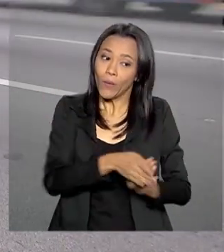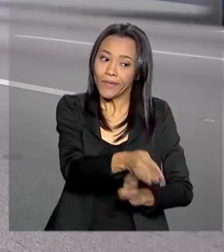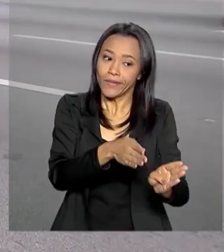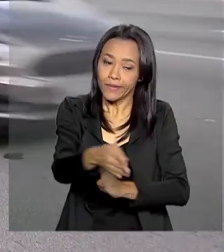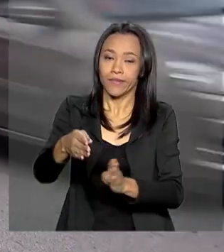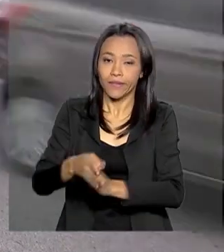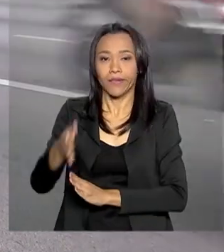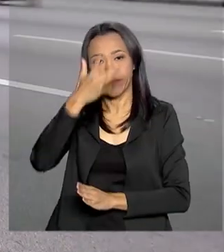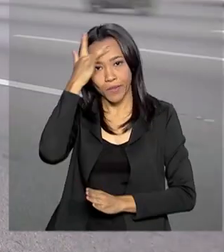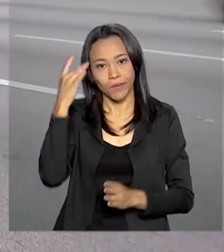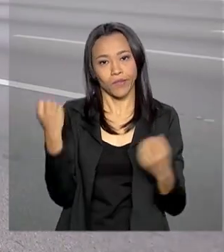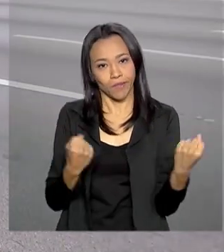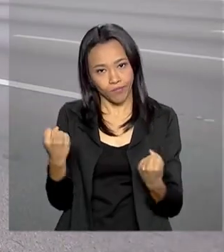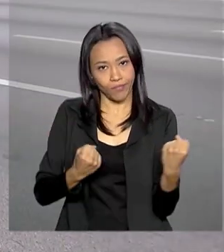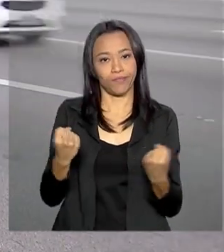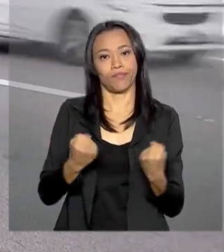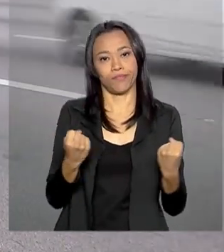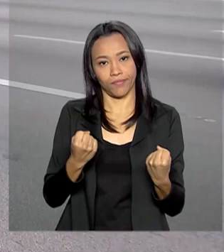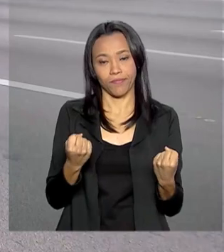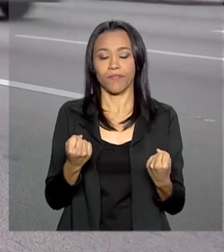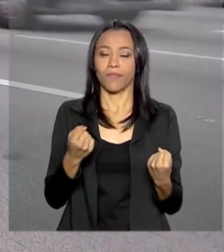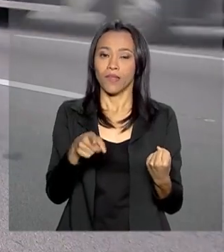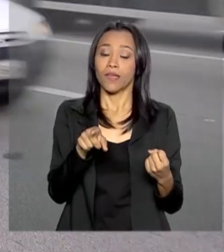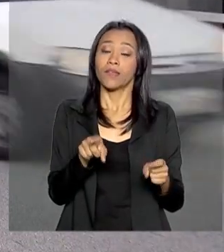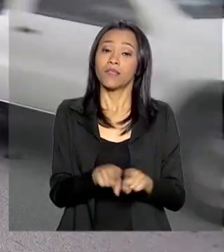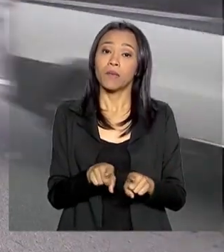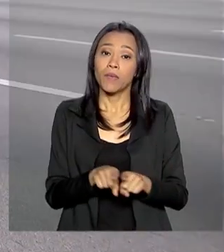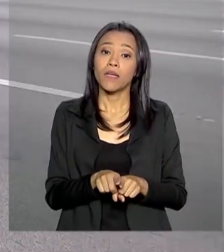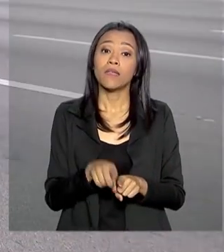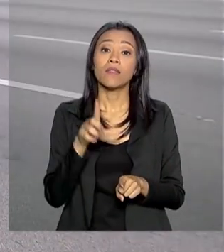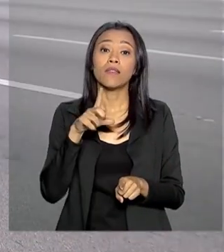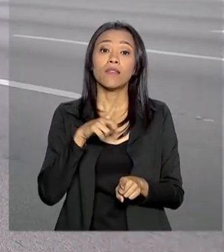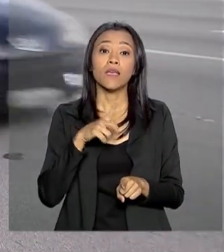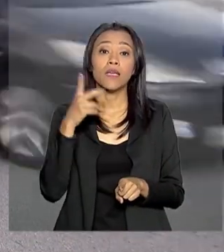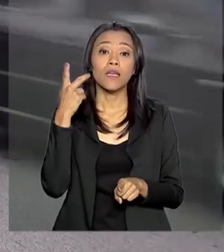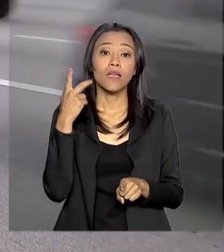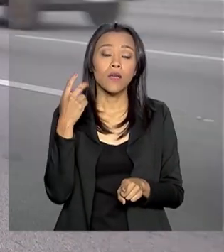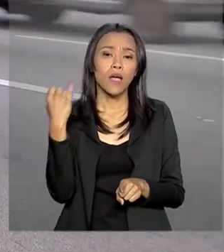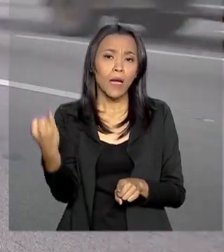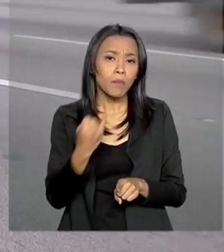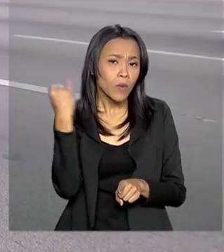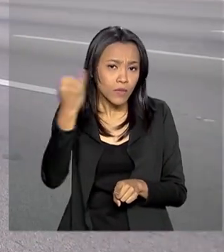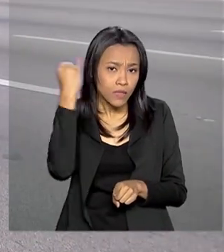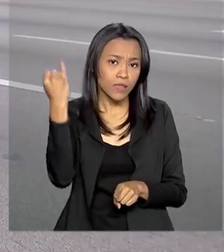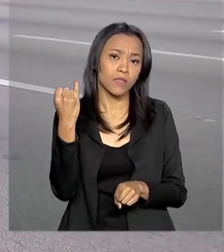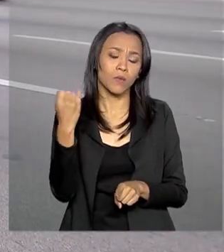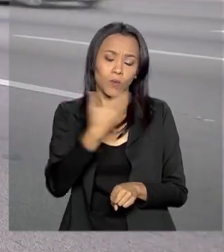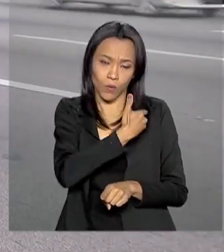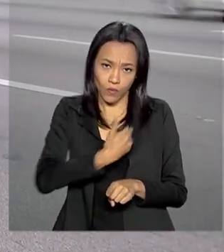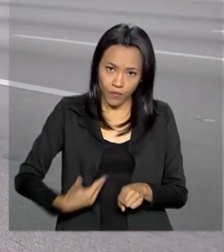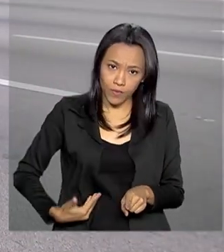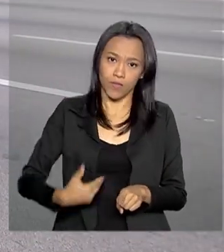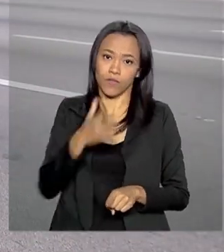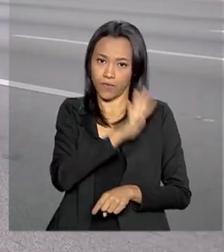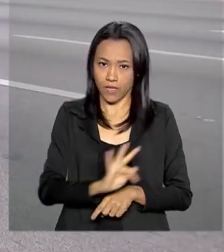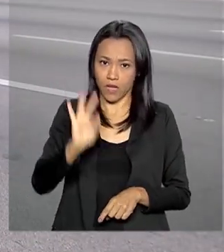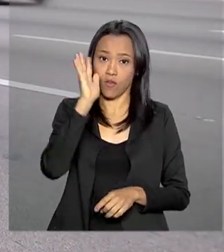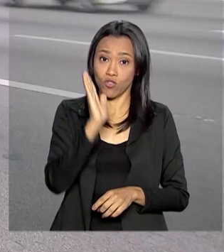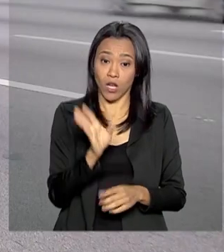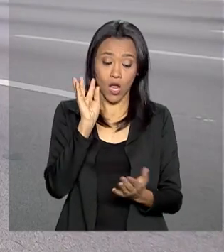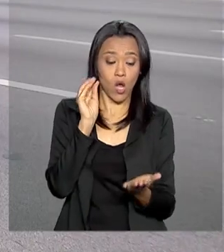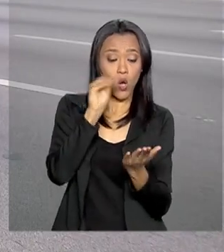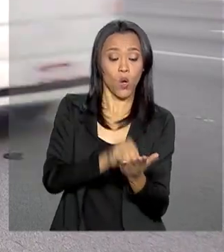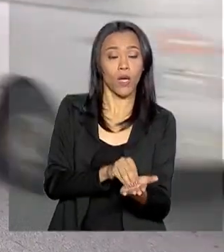motoristas, mas a melhoria de vias também tem a sua importância. O governo federal já decidiu incluir no